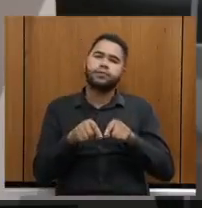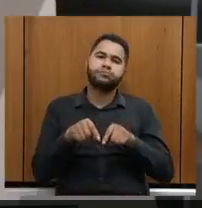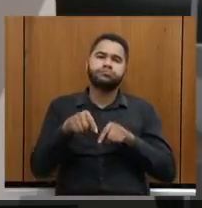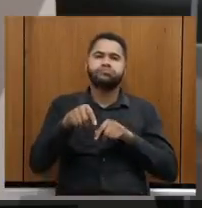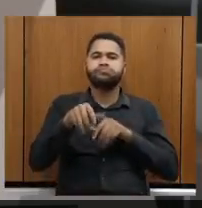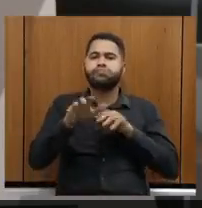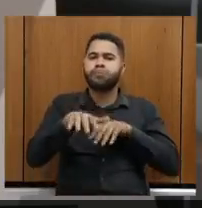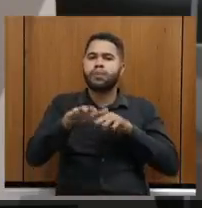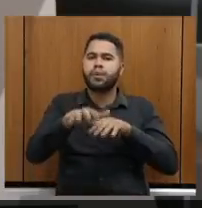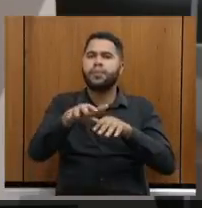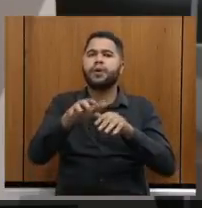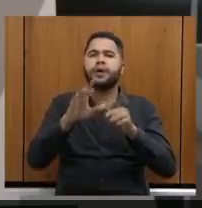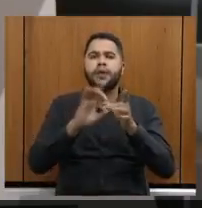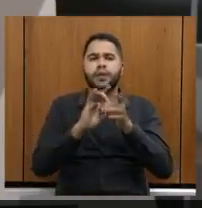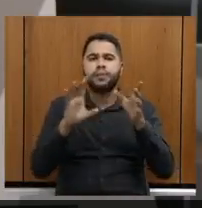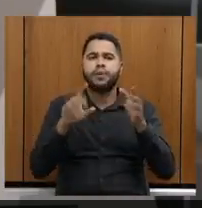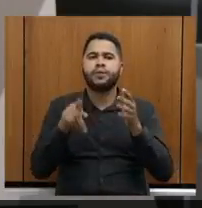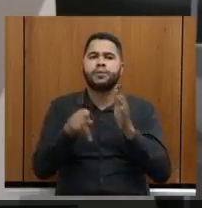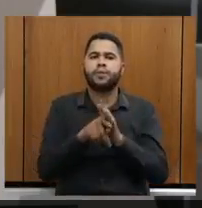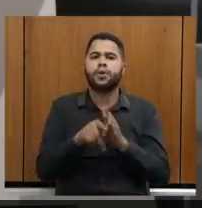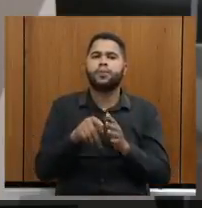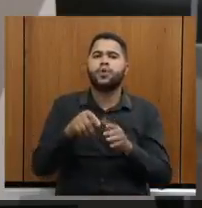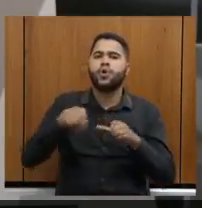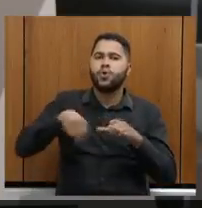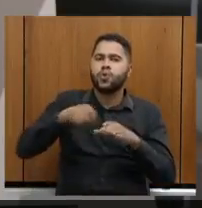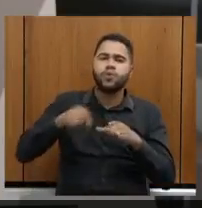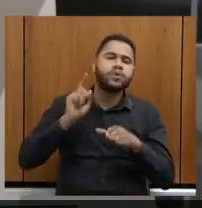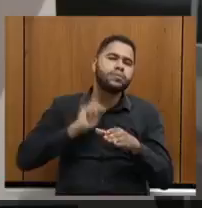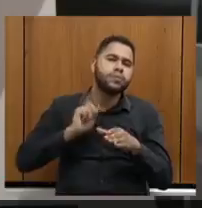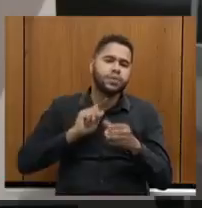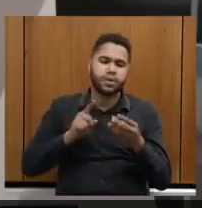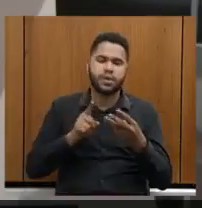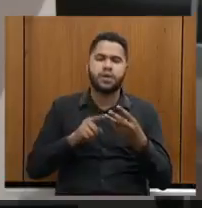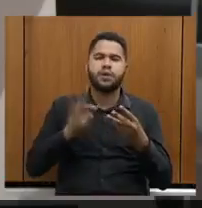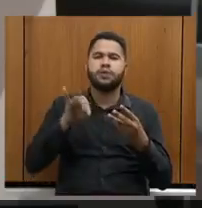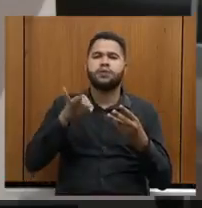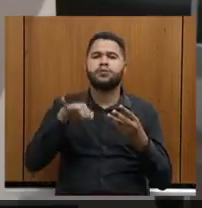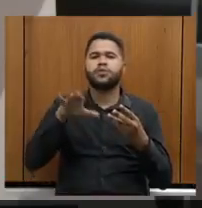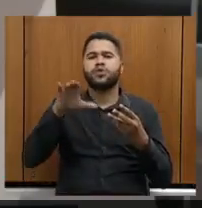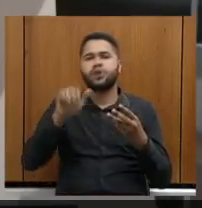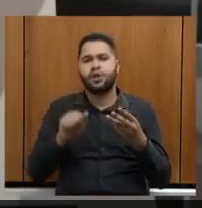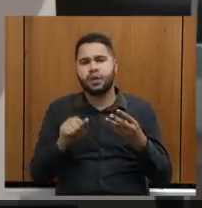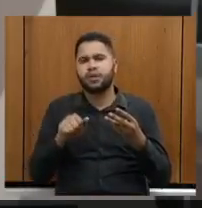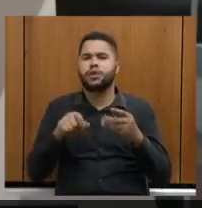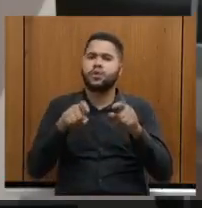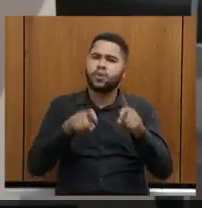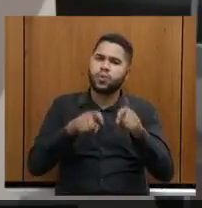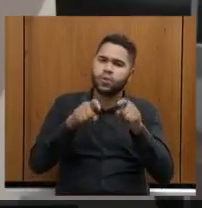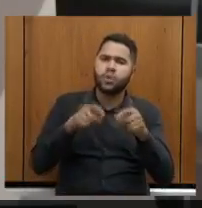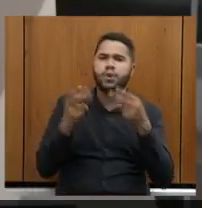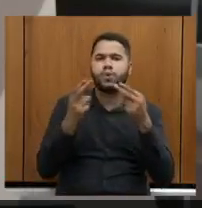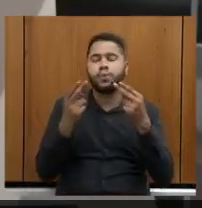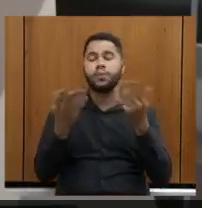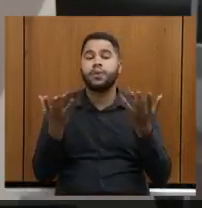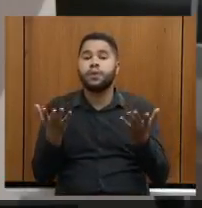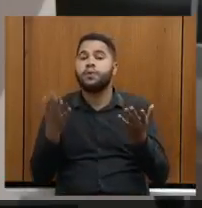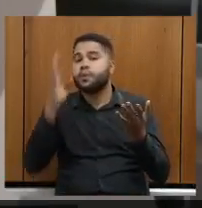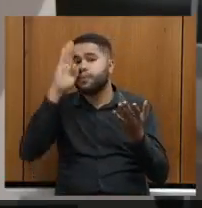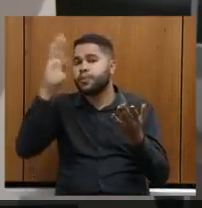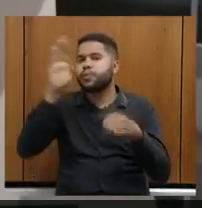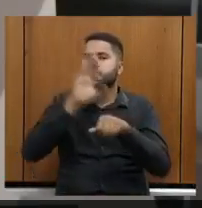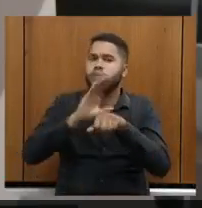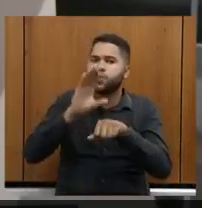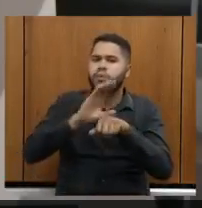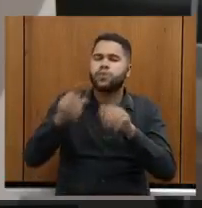turismo cultural, Transmantiqueira, cozinha mineira, o turismo náutico e o turismo rural, fornecendo, sobretudo, cursos